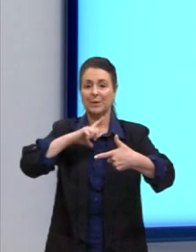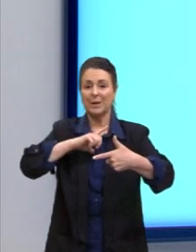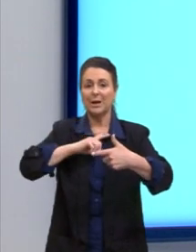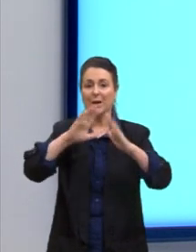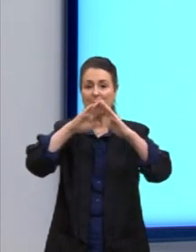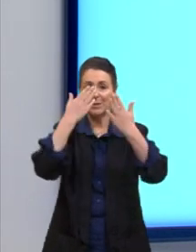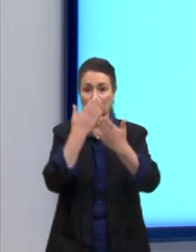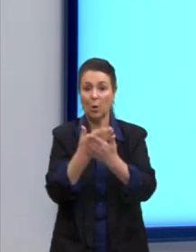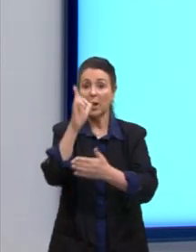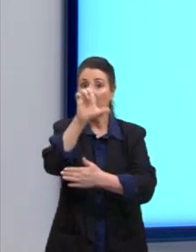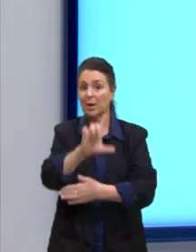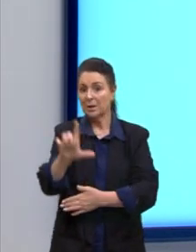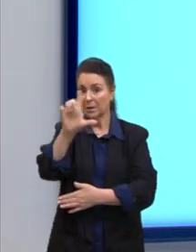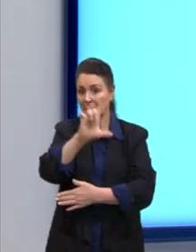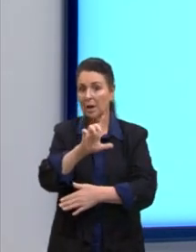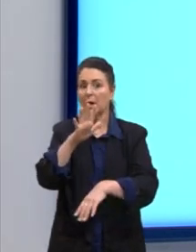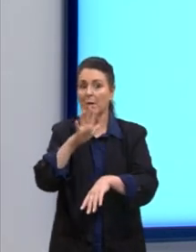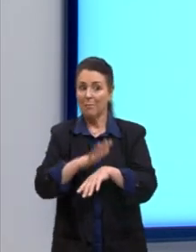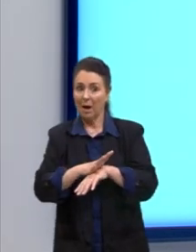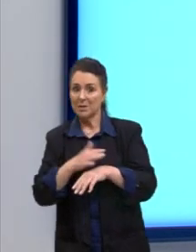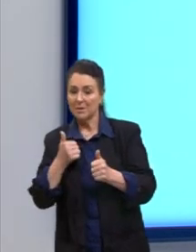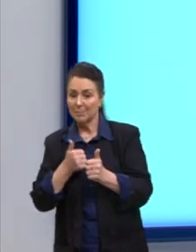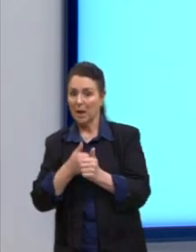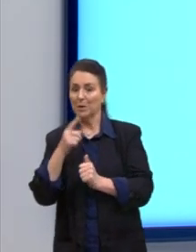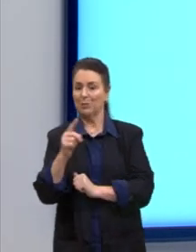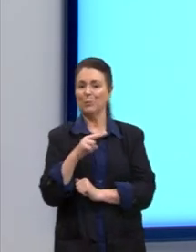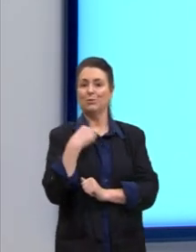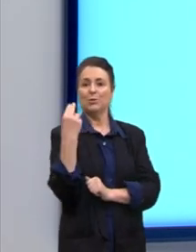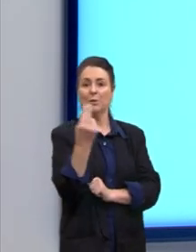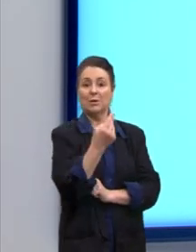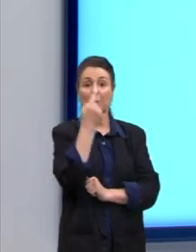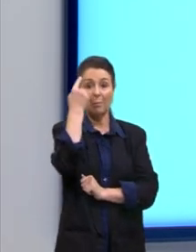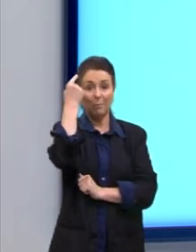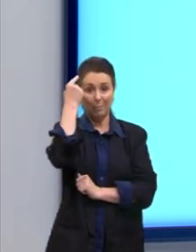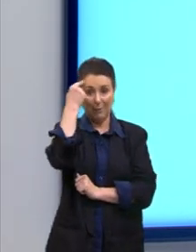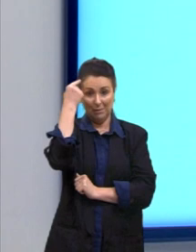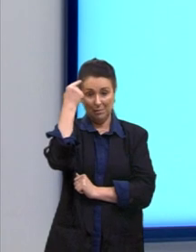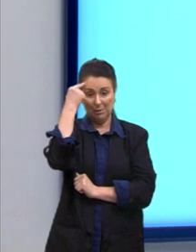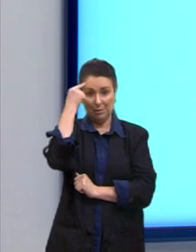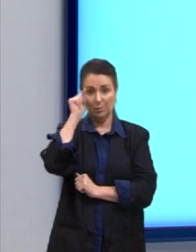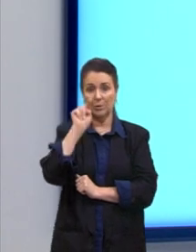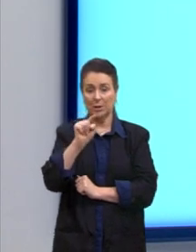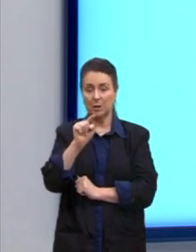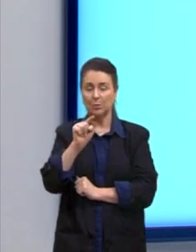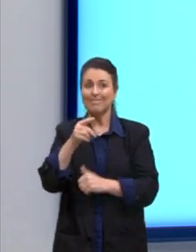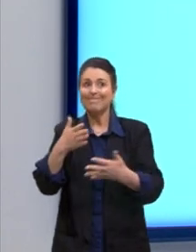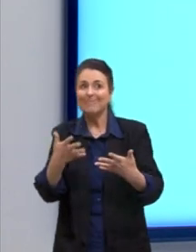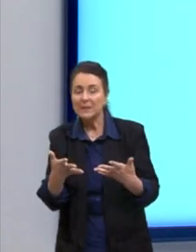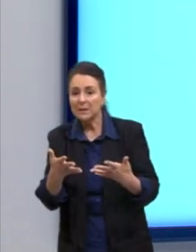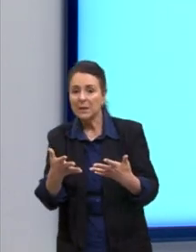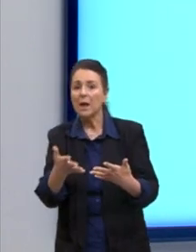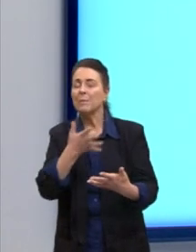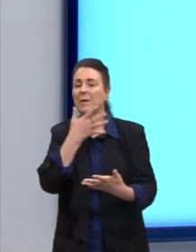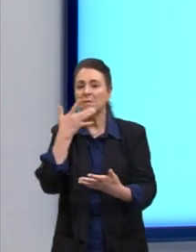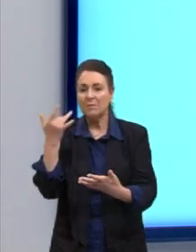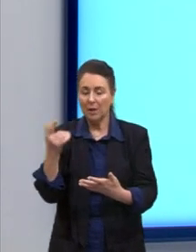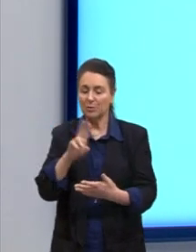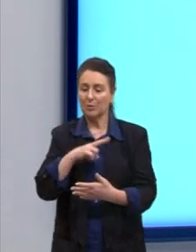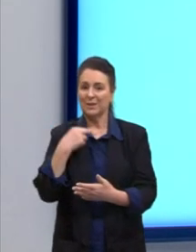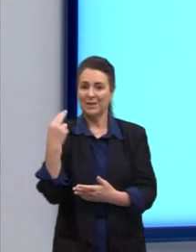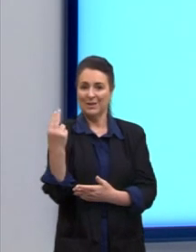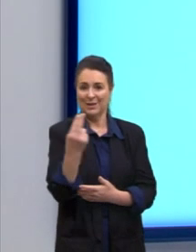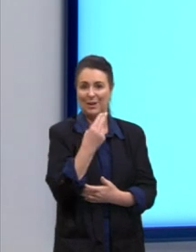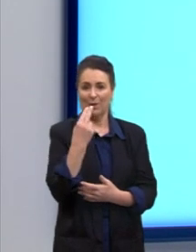mais atual. Então, pensando nisso, a gente chega provavelmente mais fácil na nossa